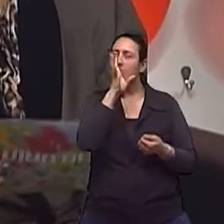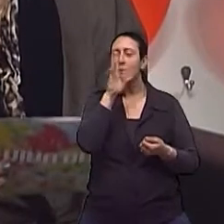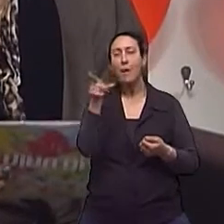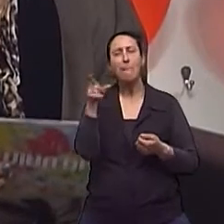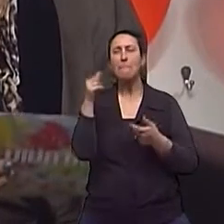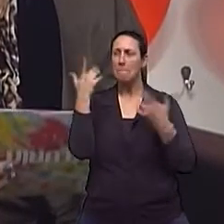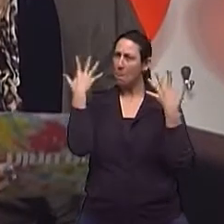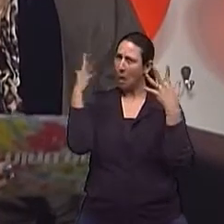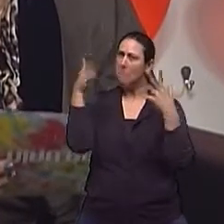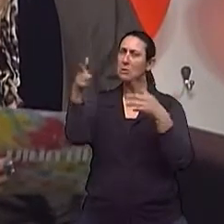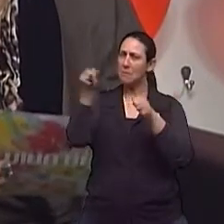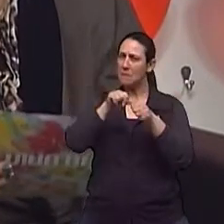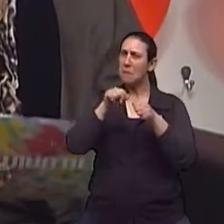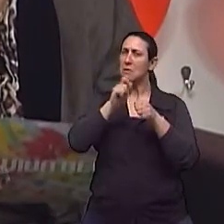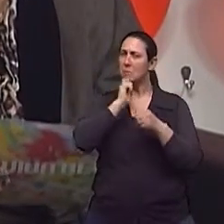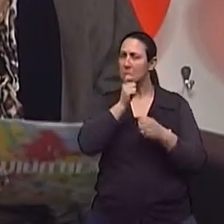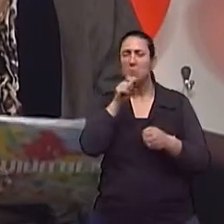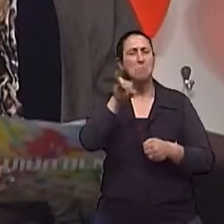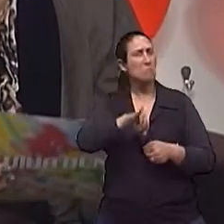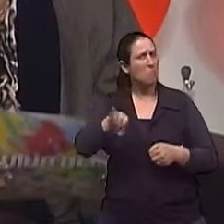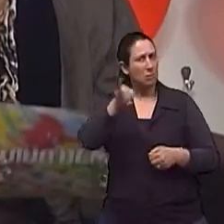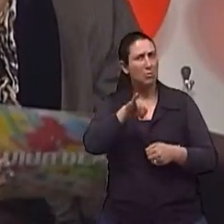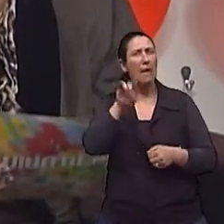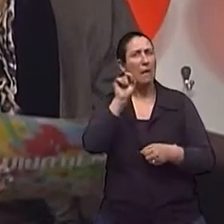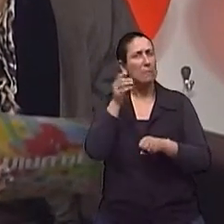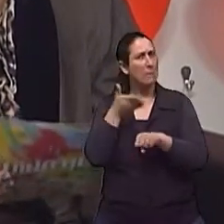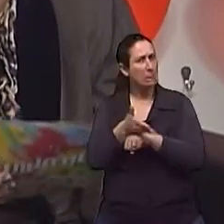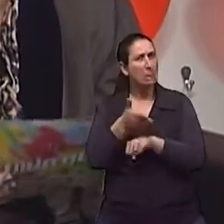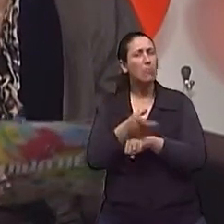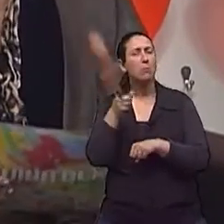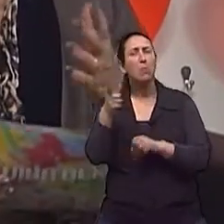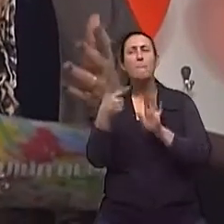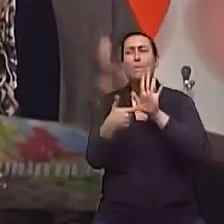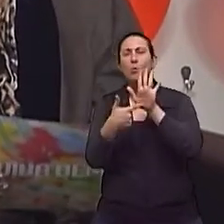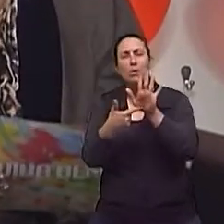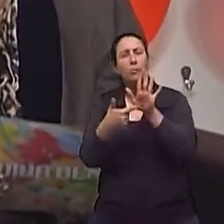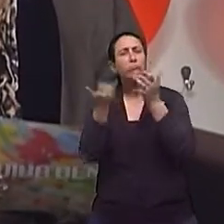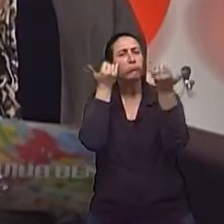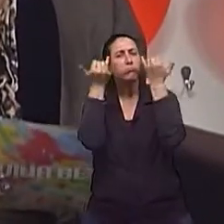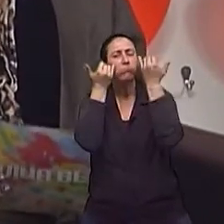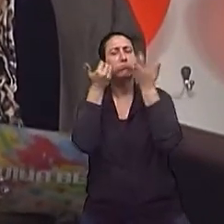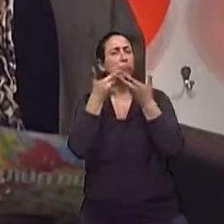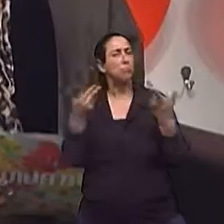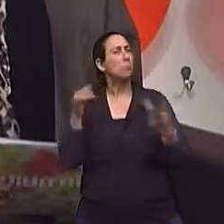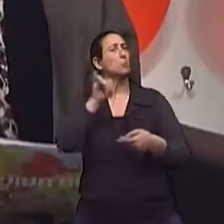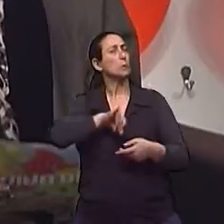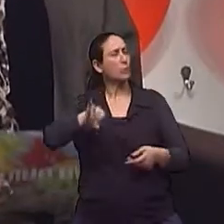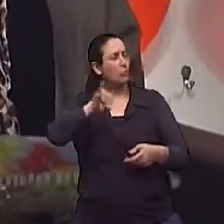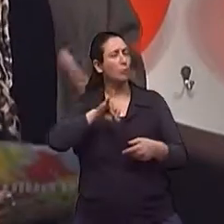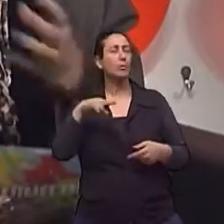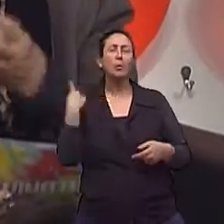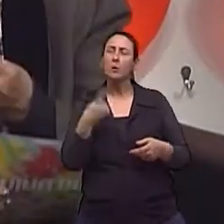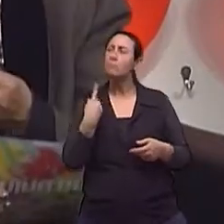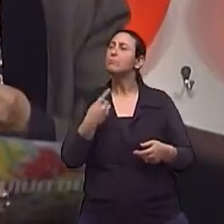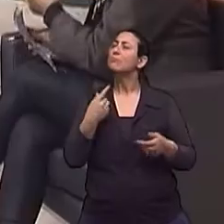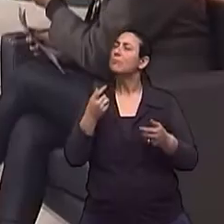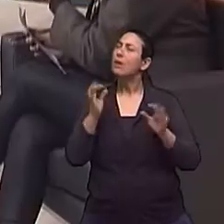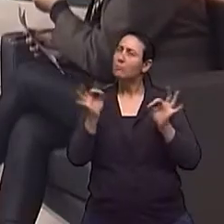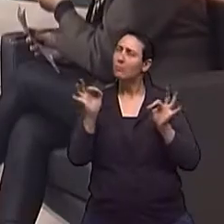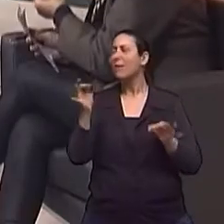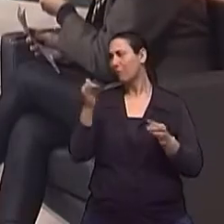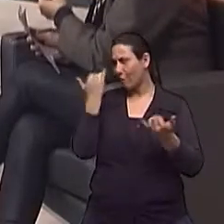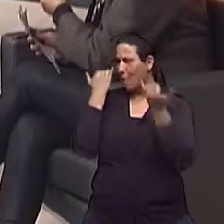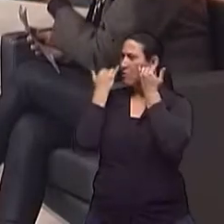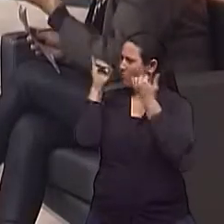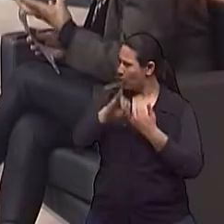parabéns para quem realizou a matéria, excelente quem participou dela, dando essas informações tão importantes para a gente. A informação é